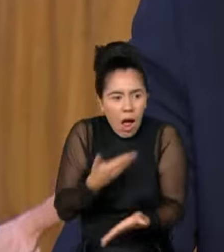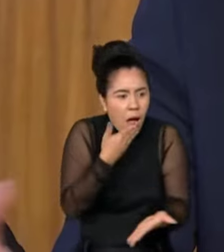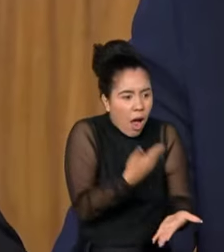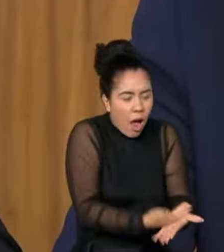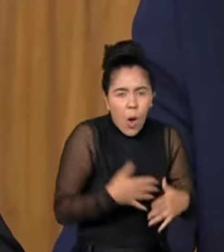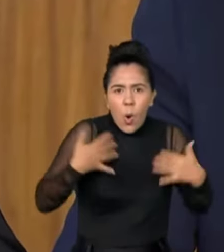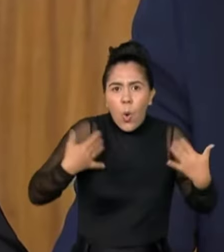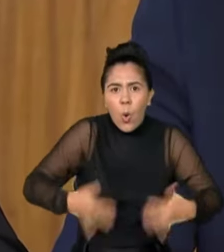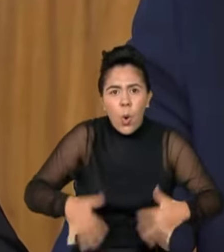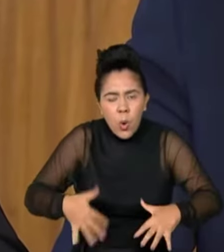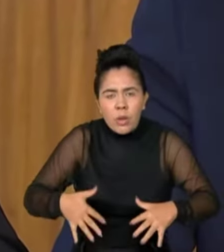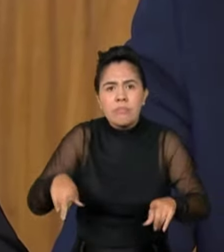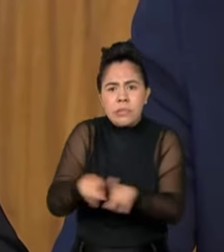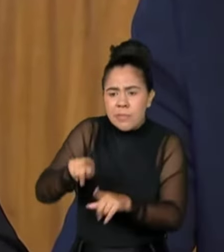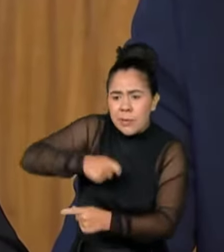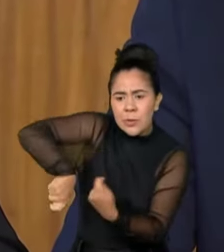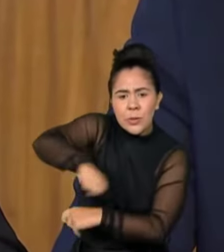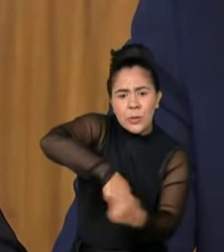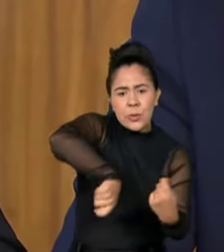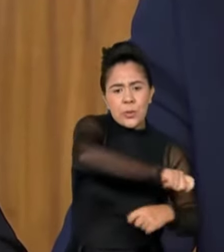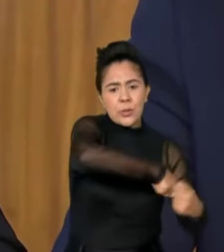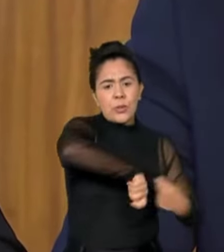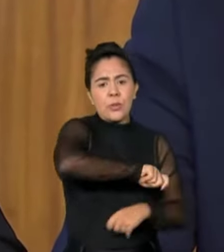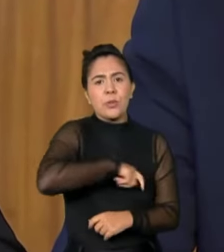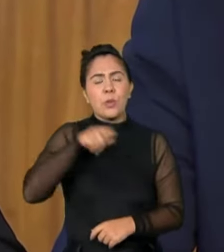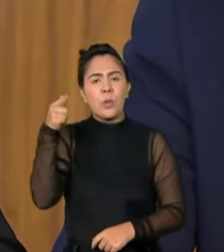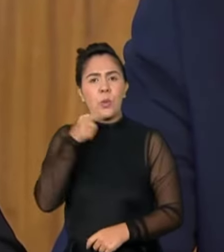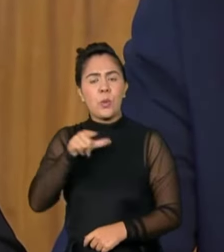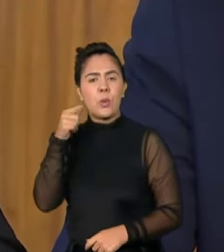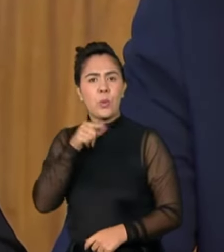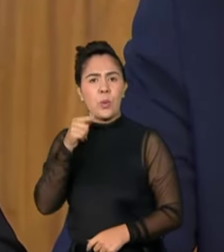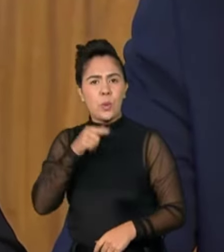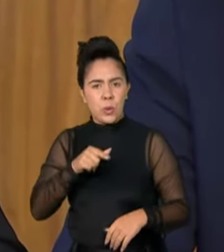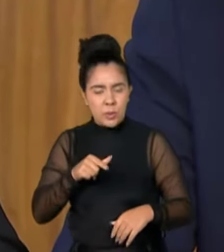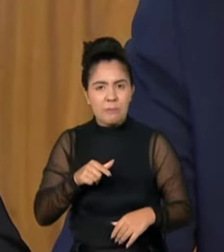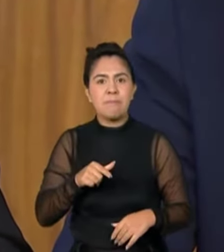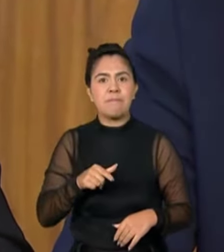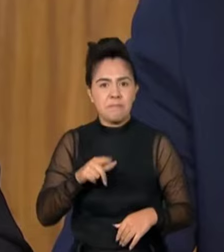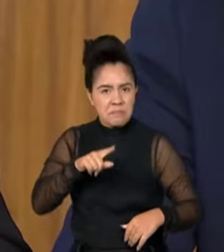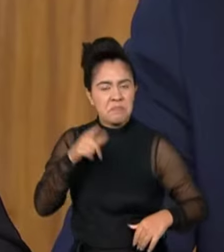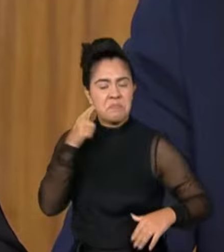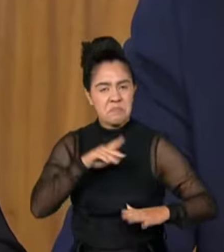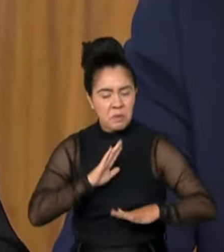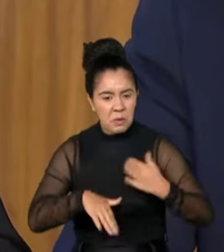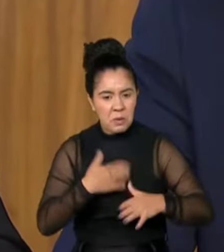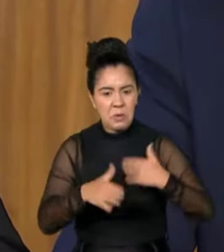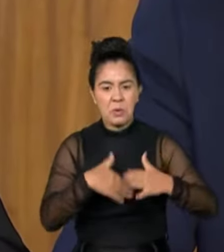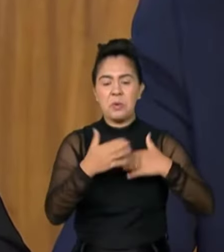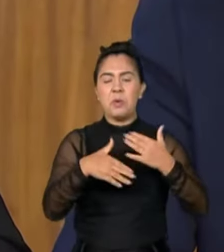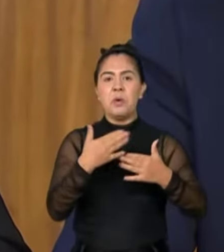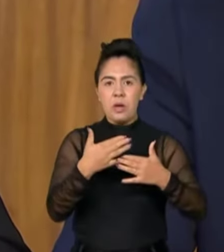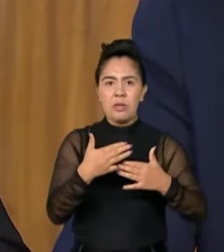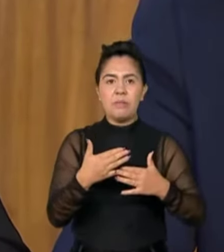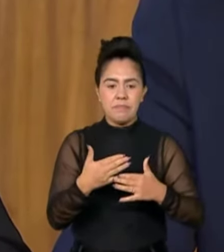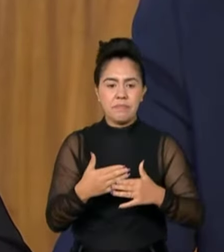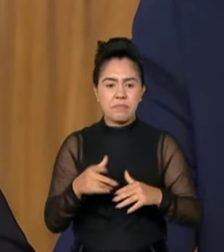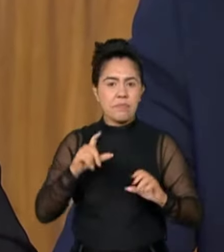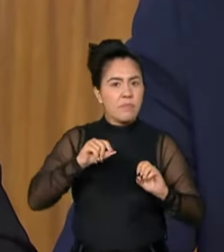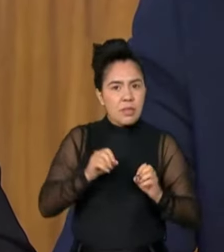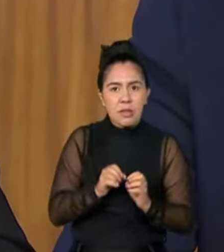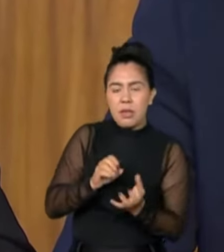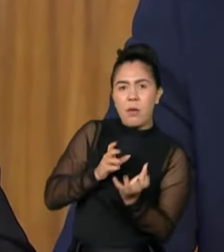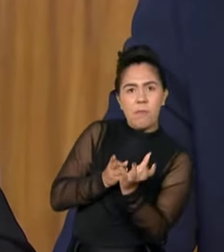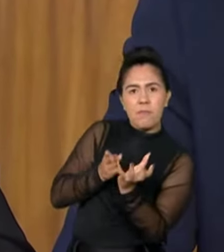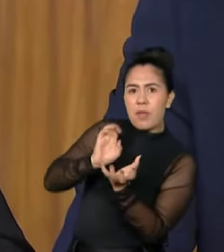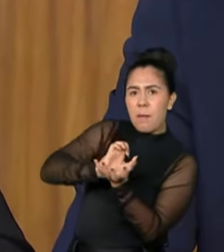o mercado Porque talvez o mercado não esteja acompanhando de perto a dinâmica do nosso governo A sua disposição de andar esse mundo